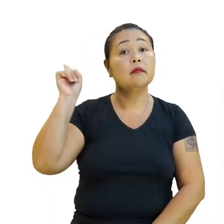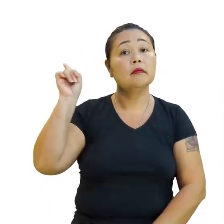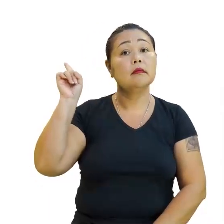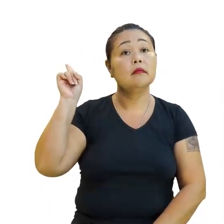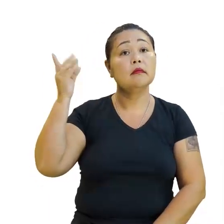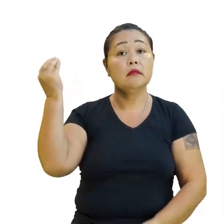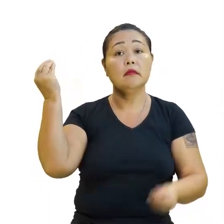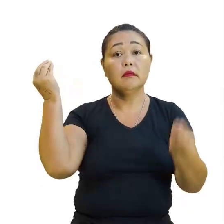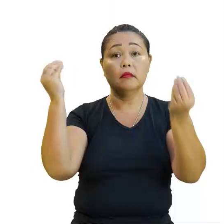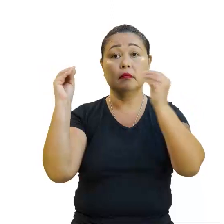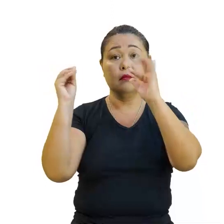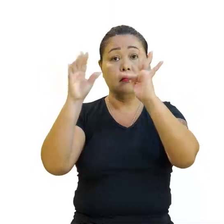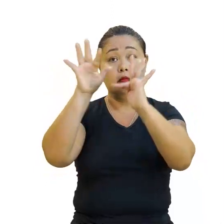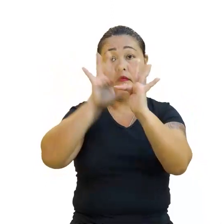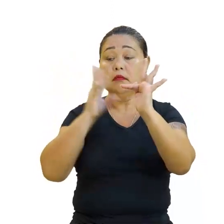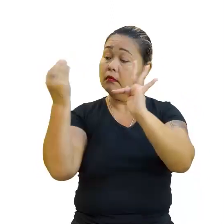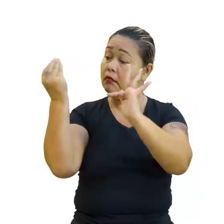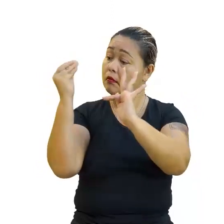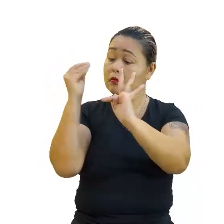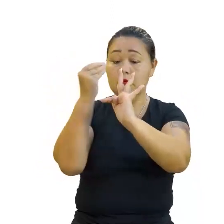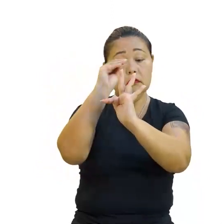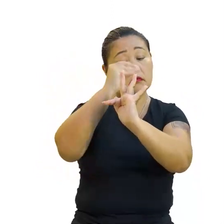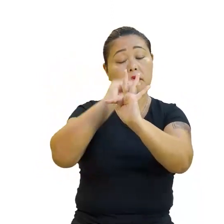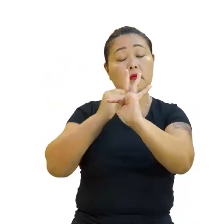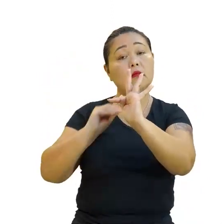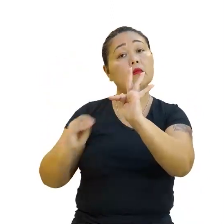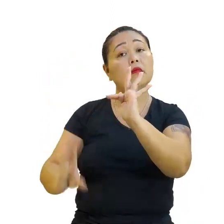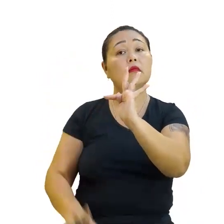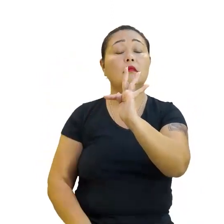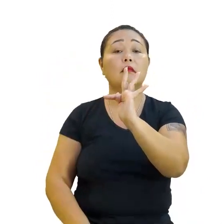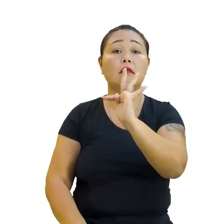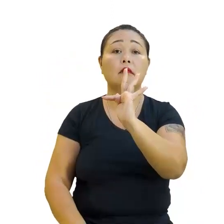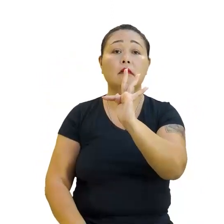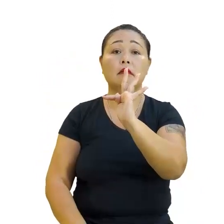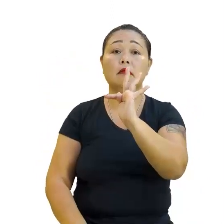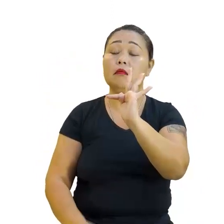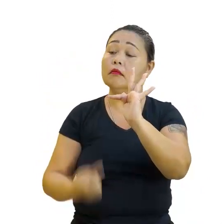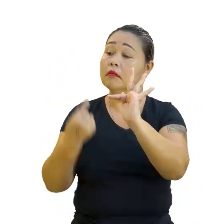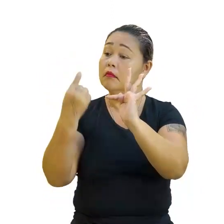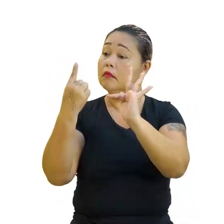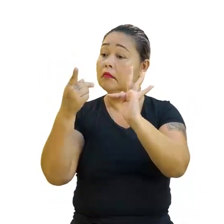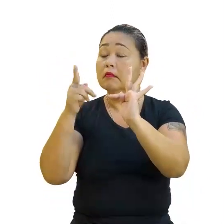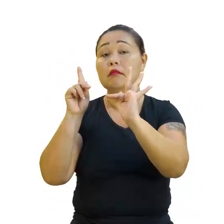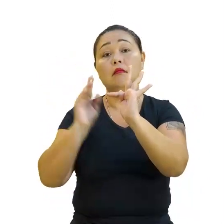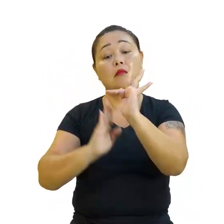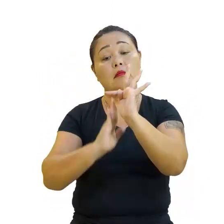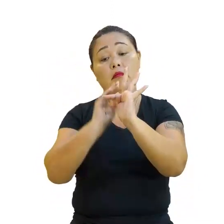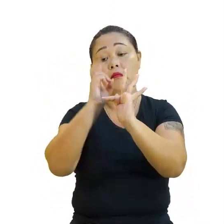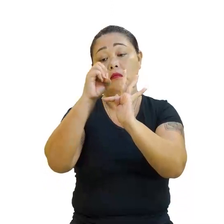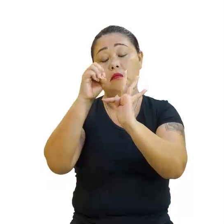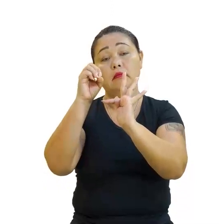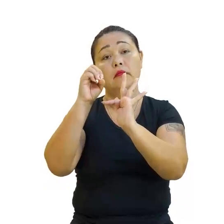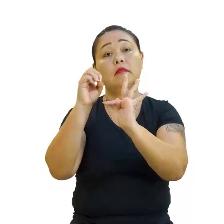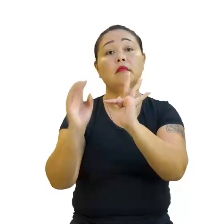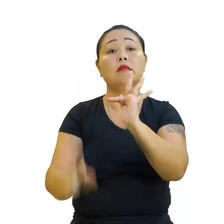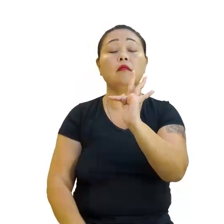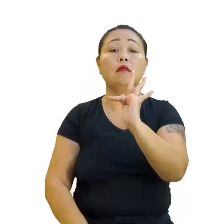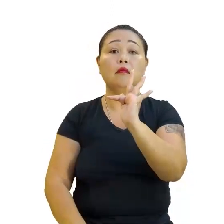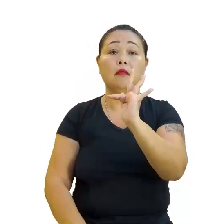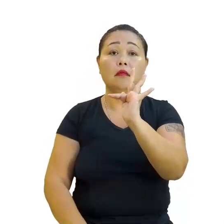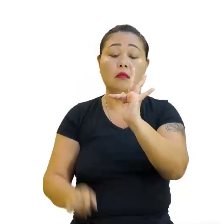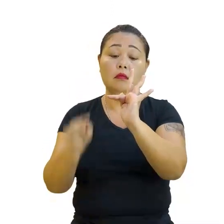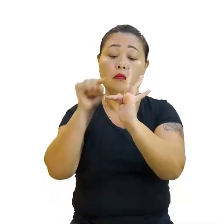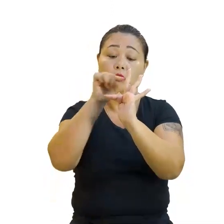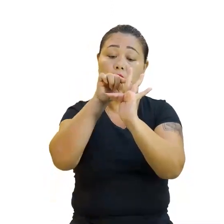colocar isso graficamente? Olha lá. Um par de sapato? 50 reais. reais. Então, gente vai